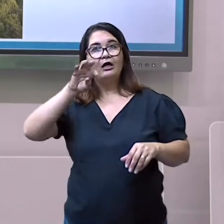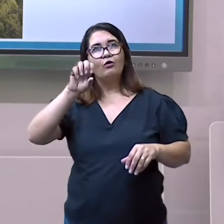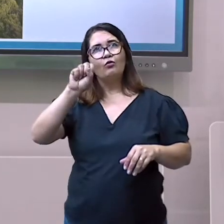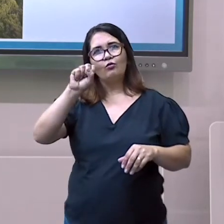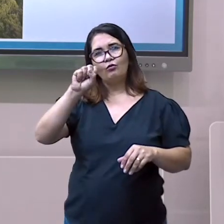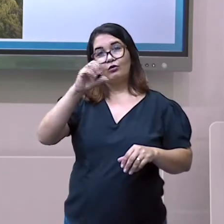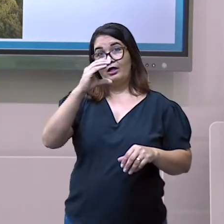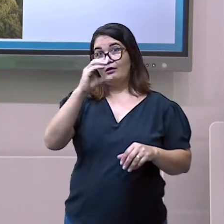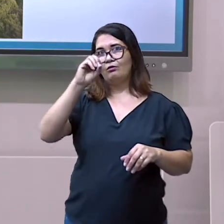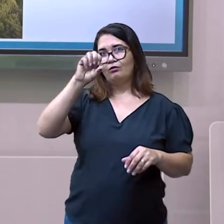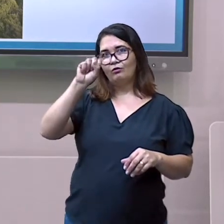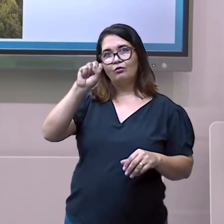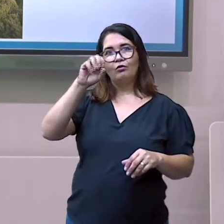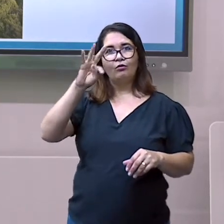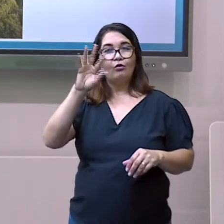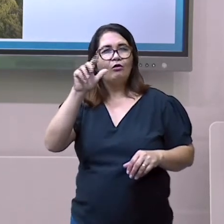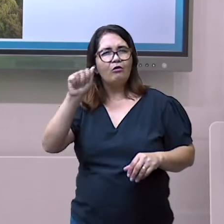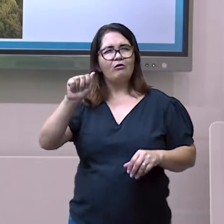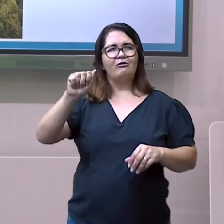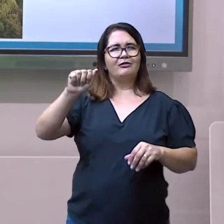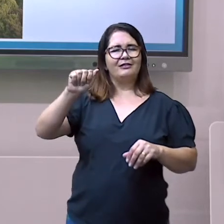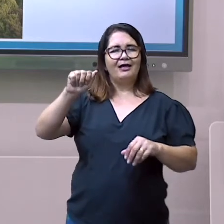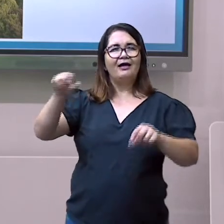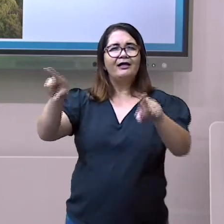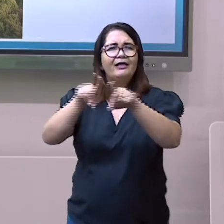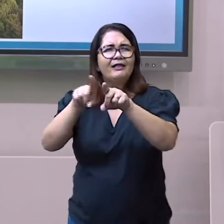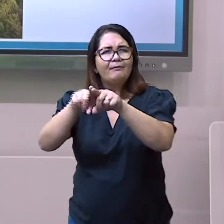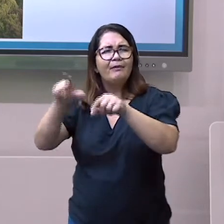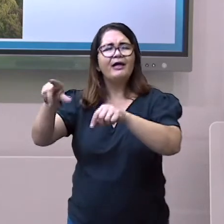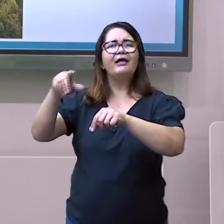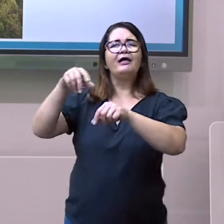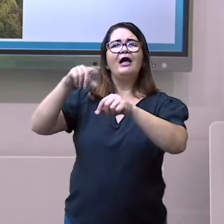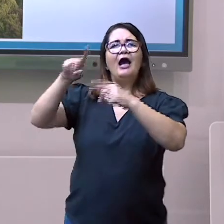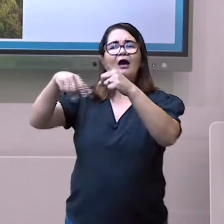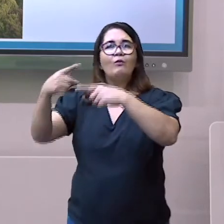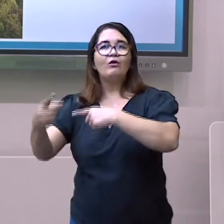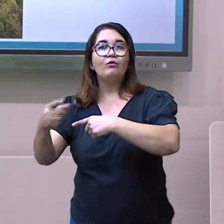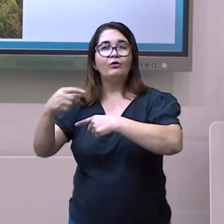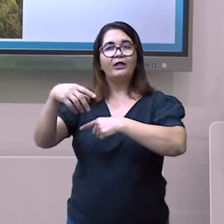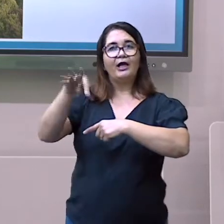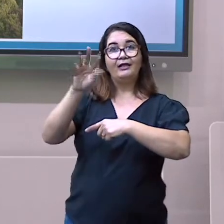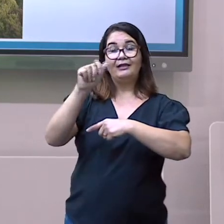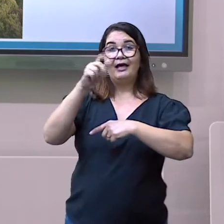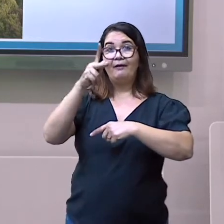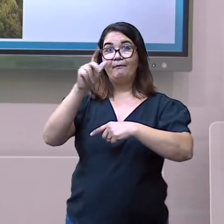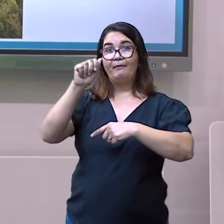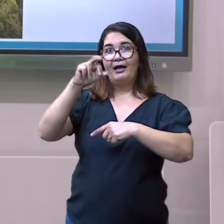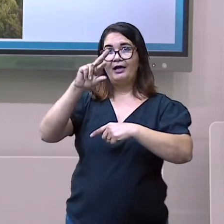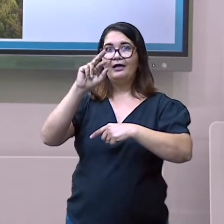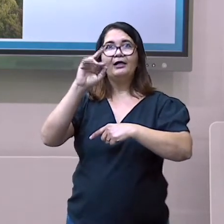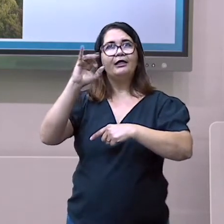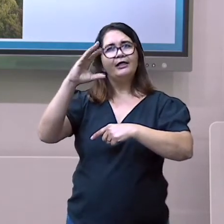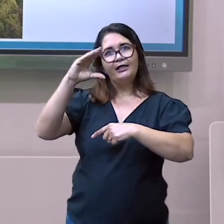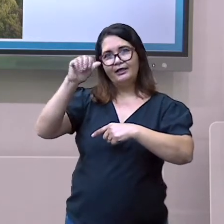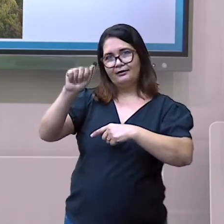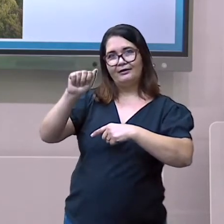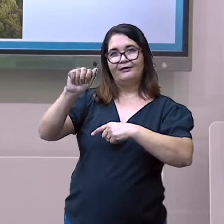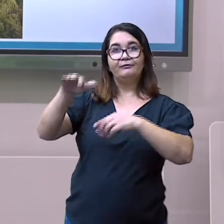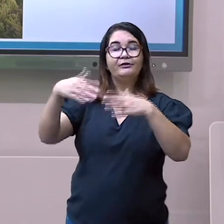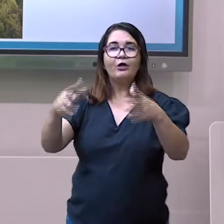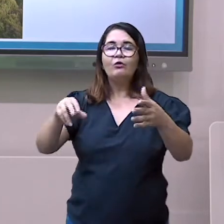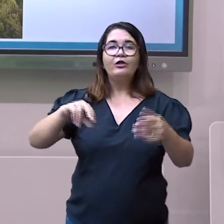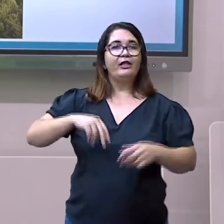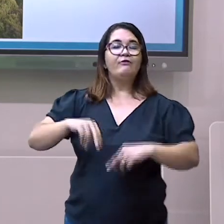de Itaparica. Por ser o município mais antigo do estado, Vila Velha possui construções do